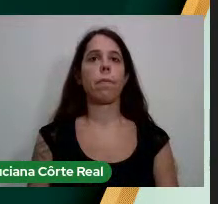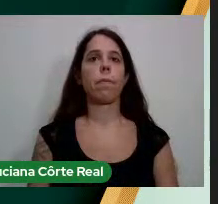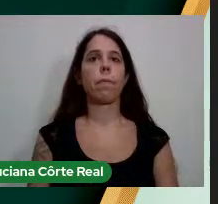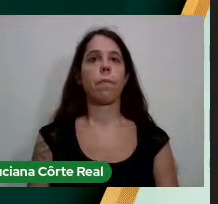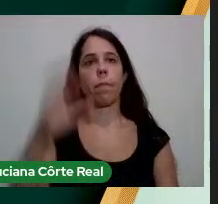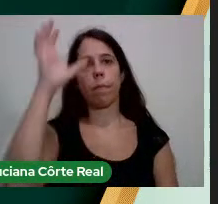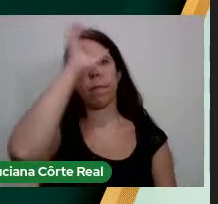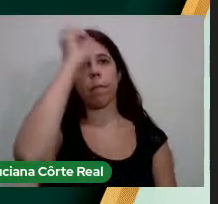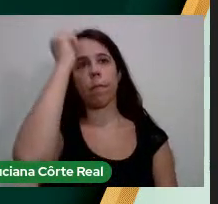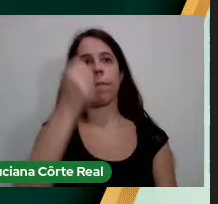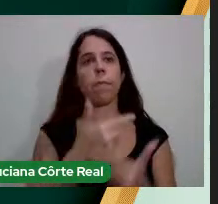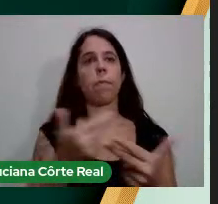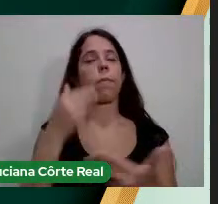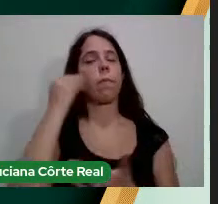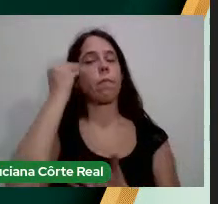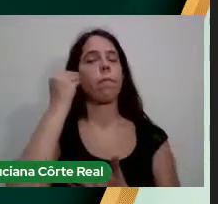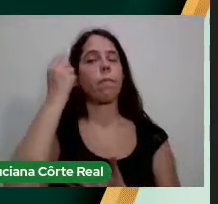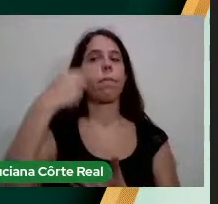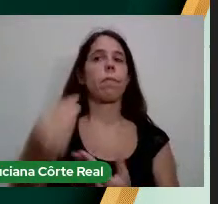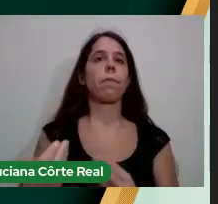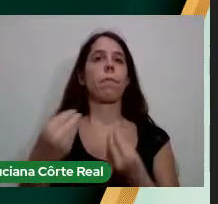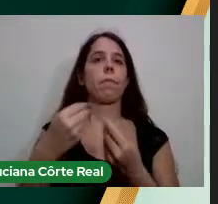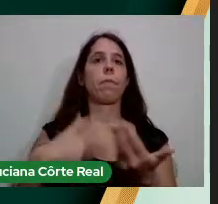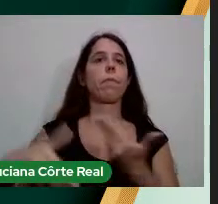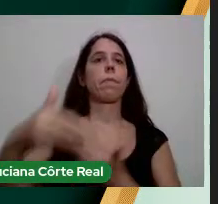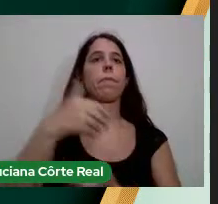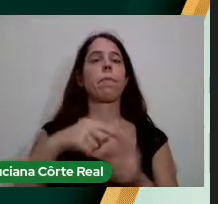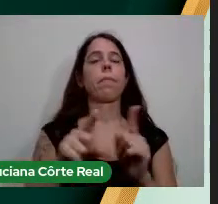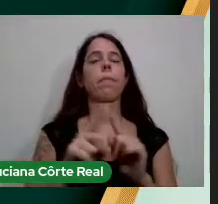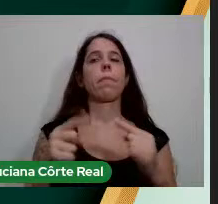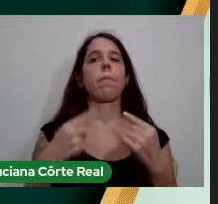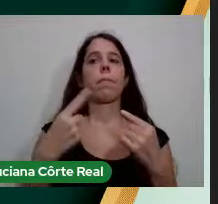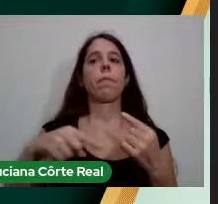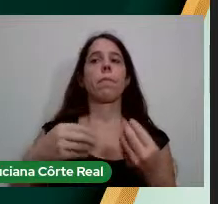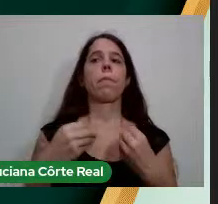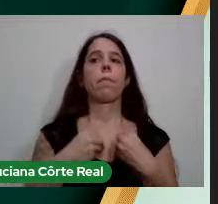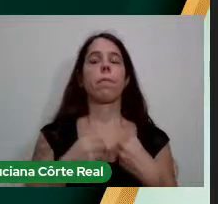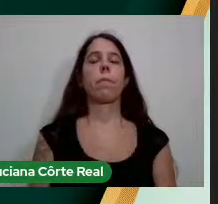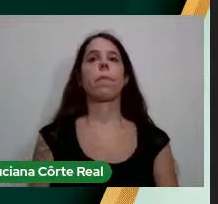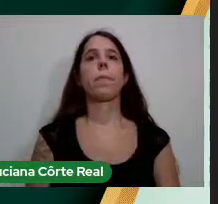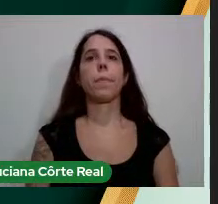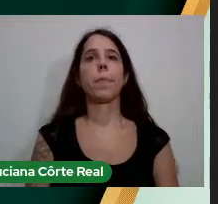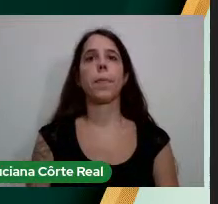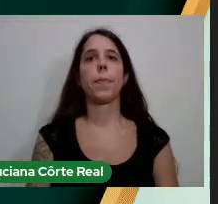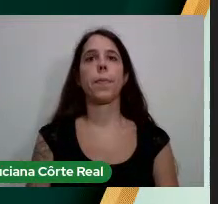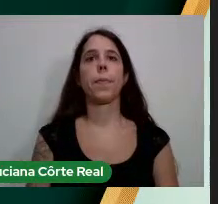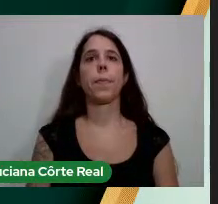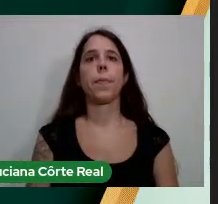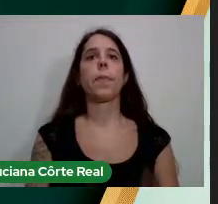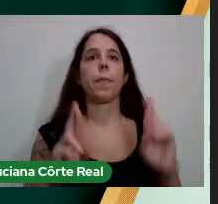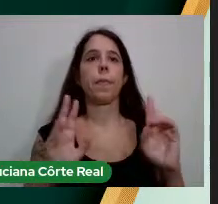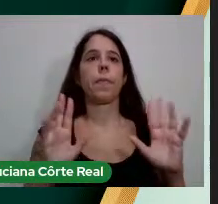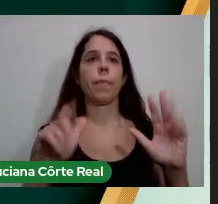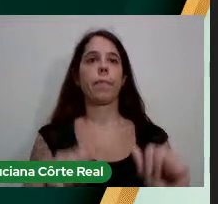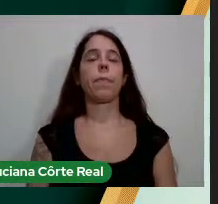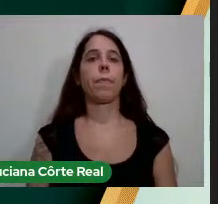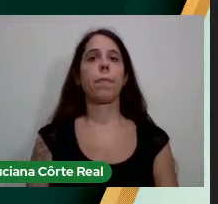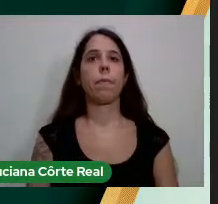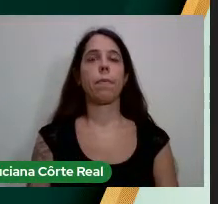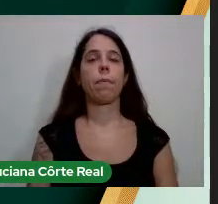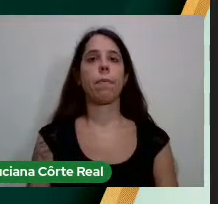experiências Que vocês Trazem Com os desafios Que vocês nos colocam Desejo A todos